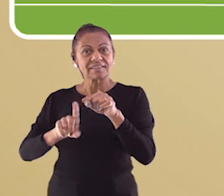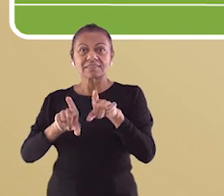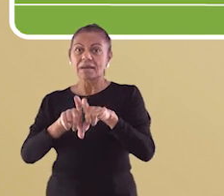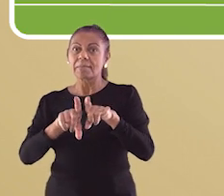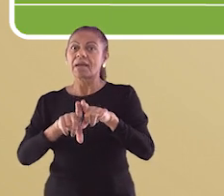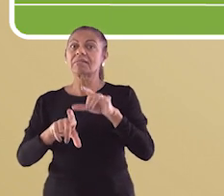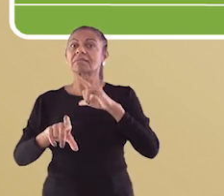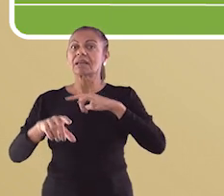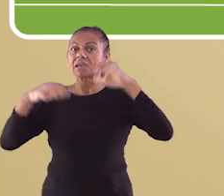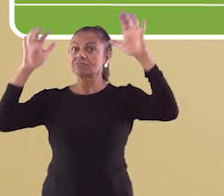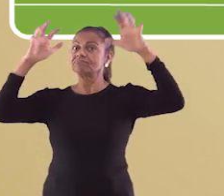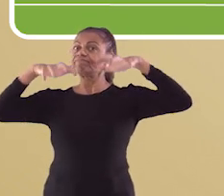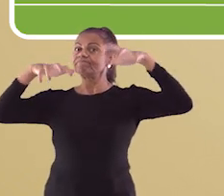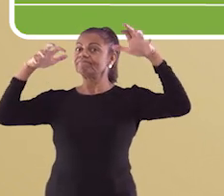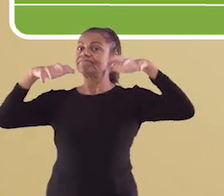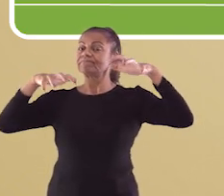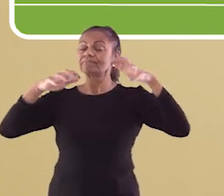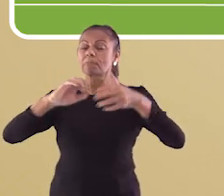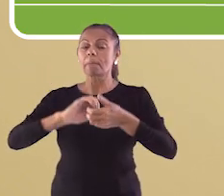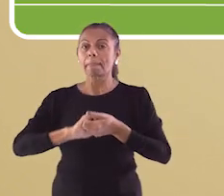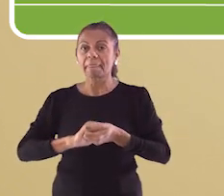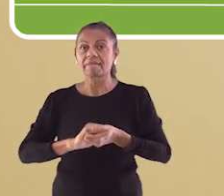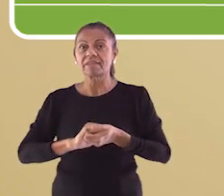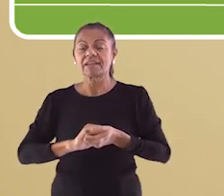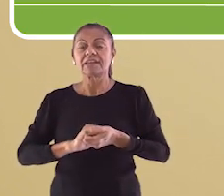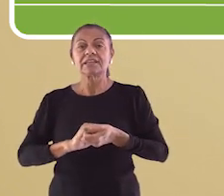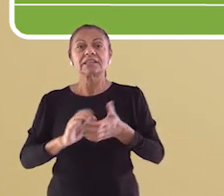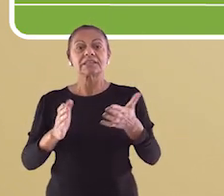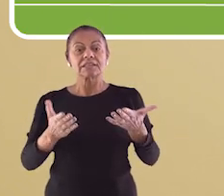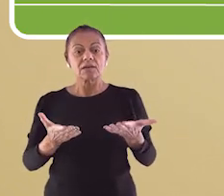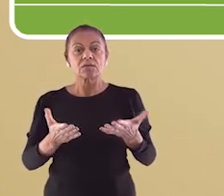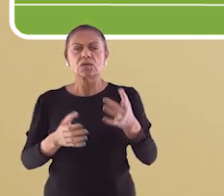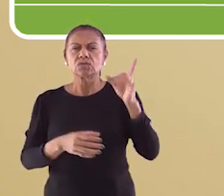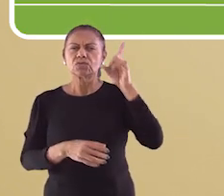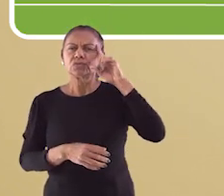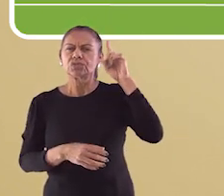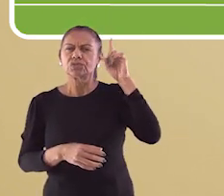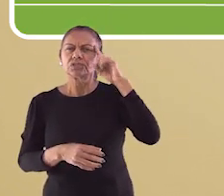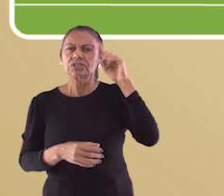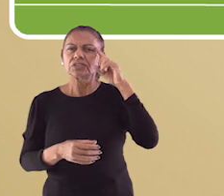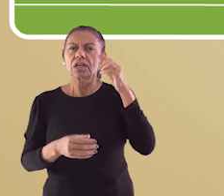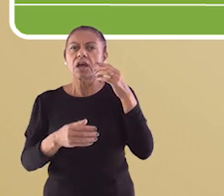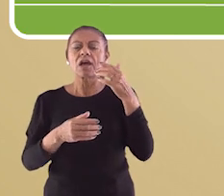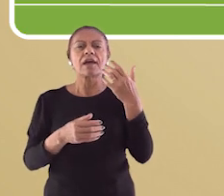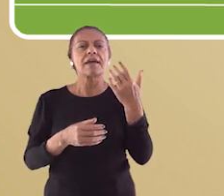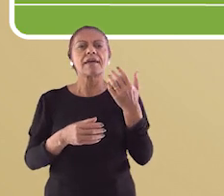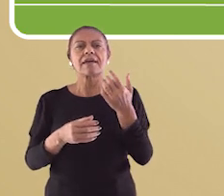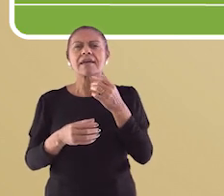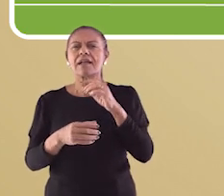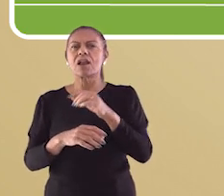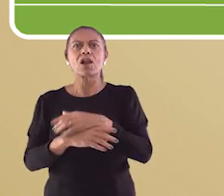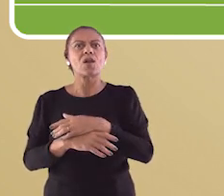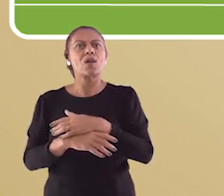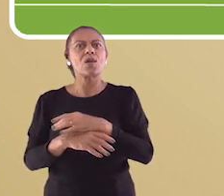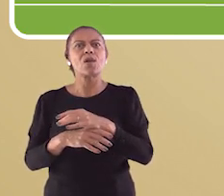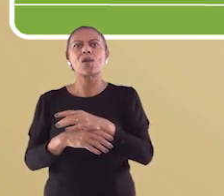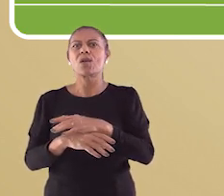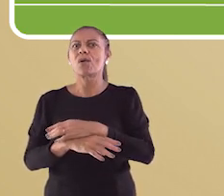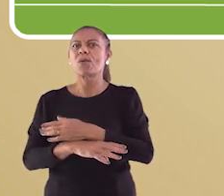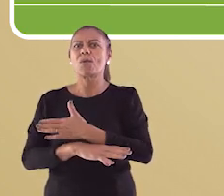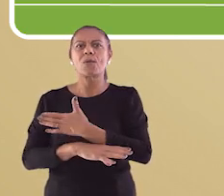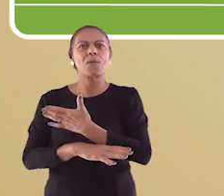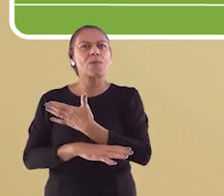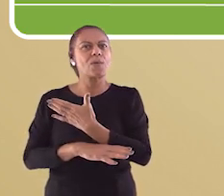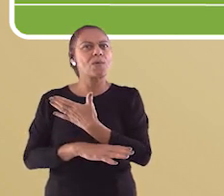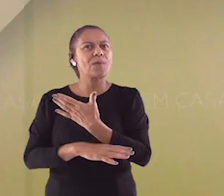e quantidade de chuvas também significativas. Nessa estação do ano, os dias costumam ser mais longos do que